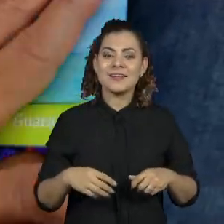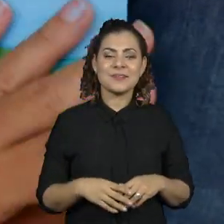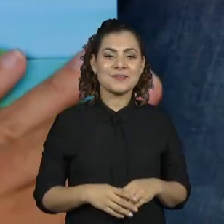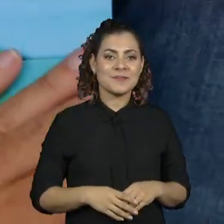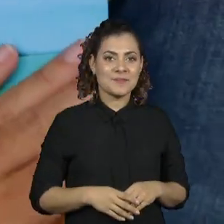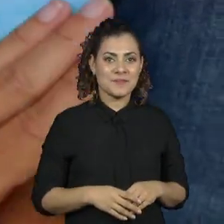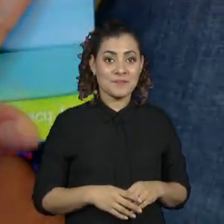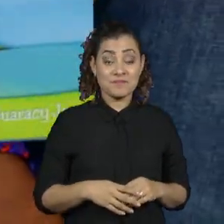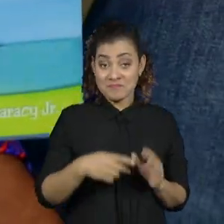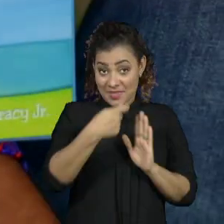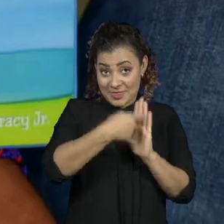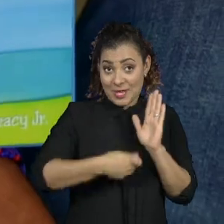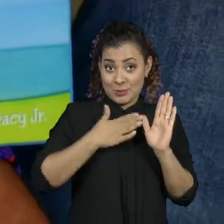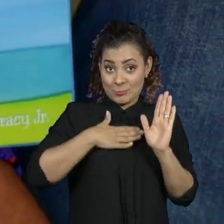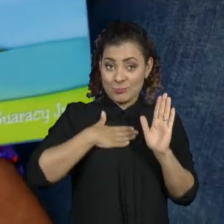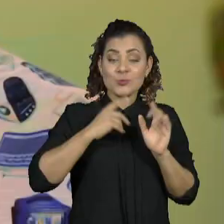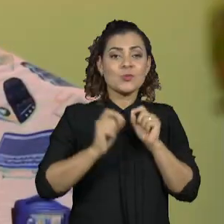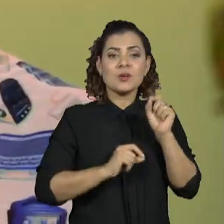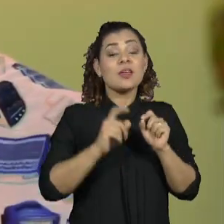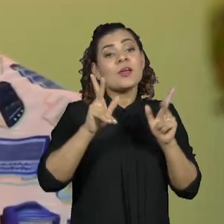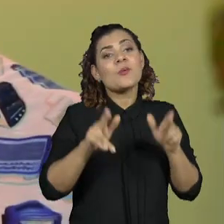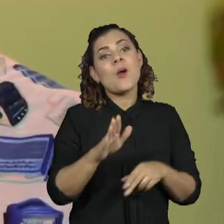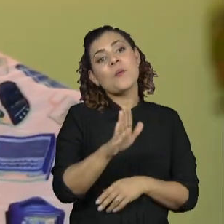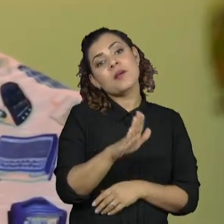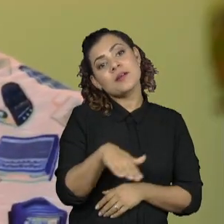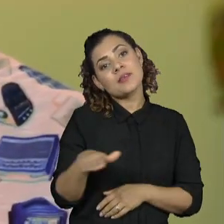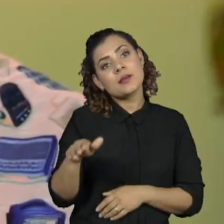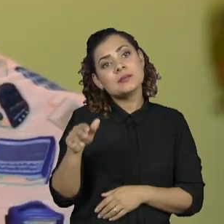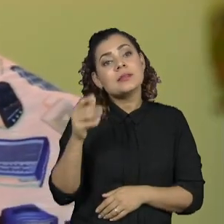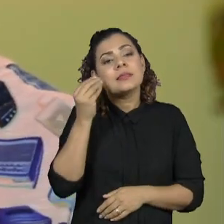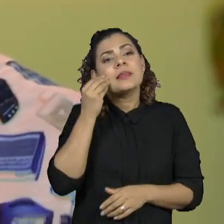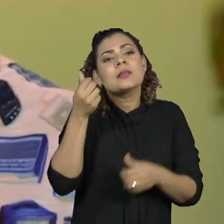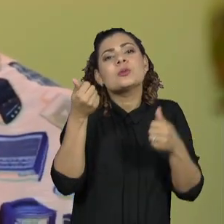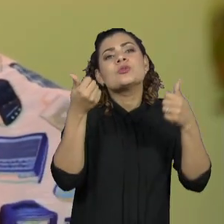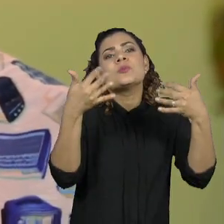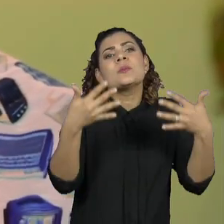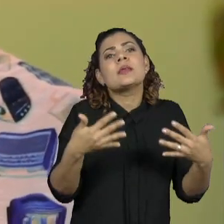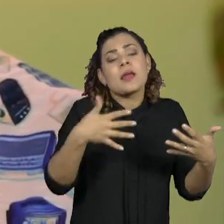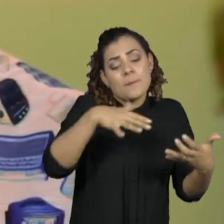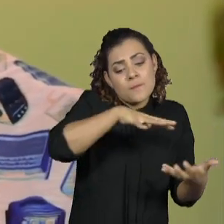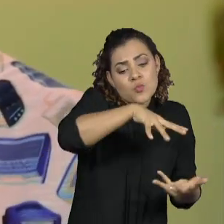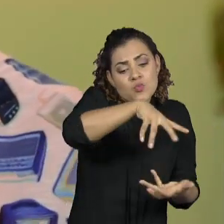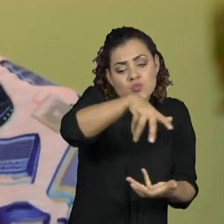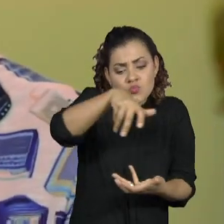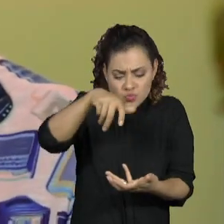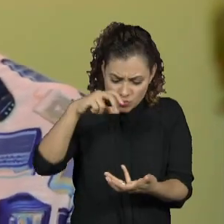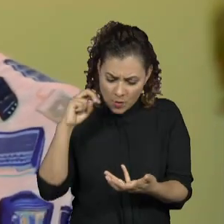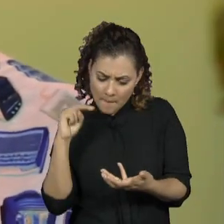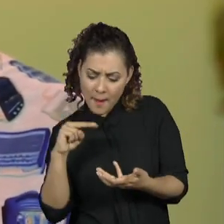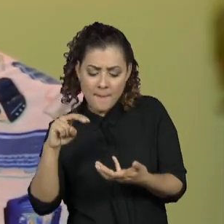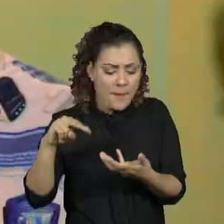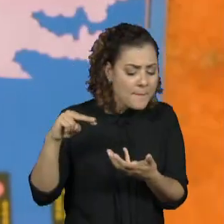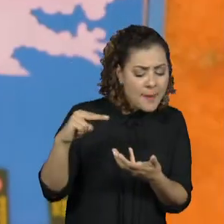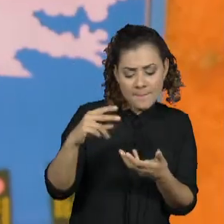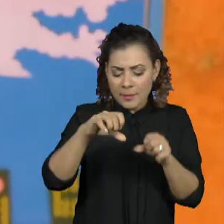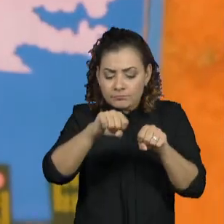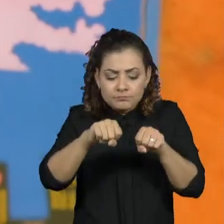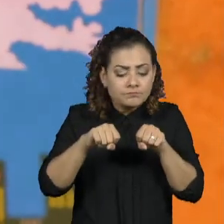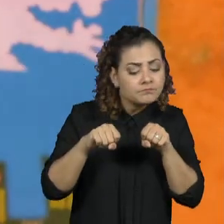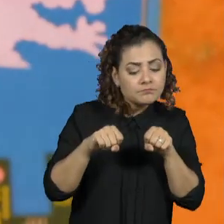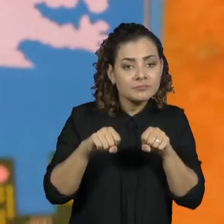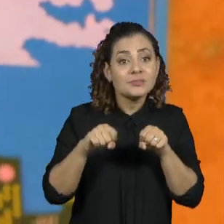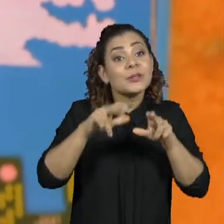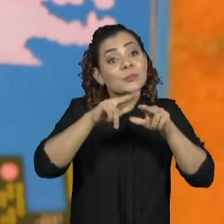Muitos textos meus é como se fosse uma criança tentando explicar o mundo, tentando explicar as coisas do mundo que ela vê. Então a